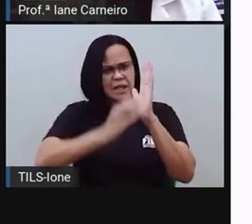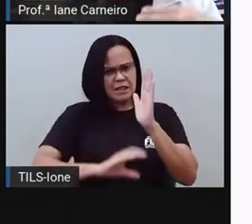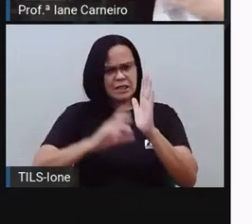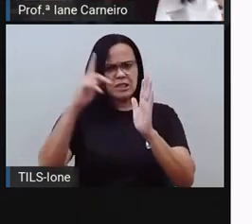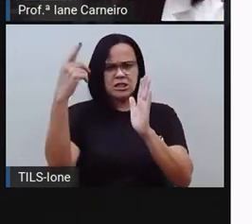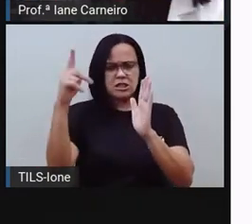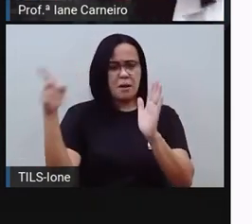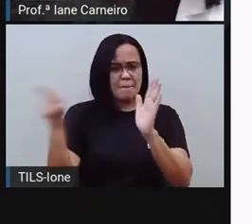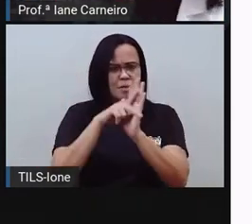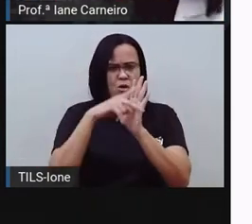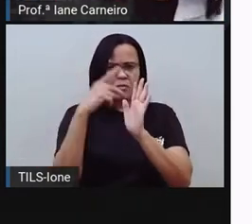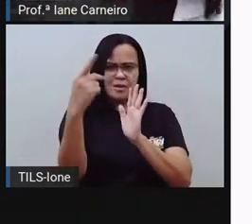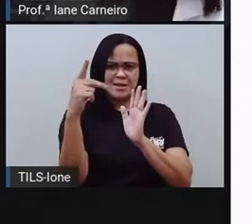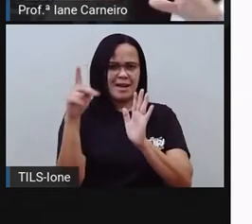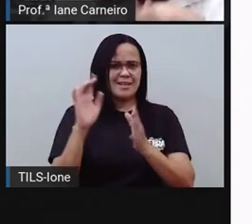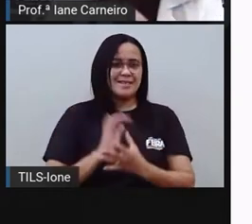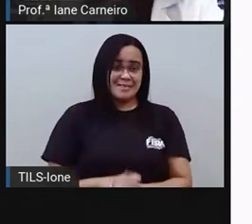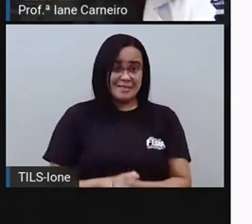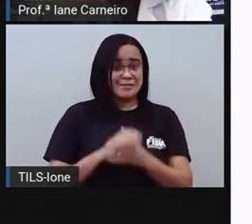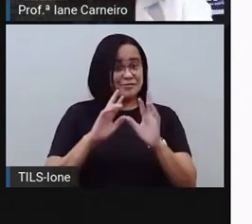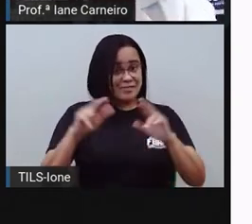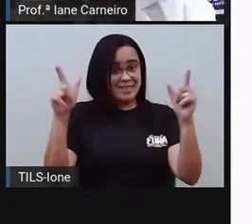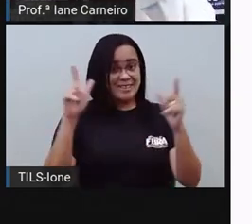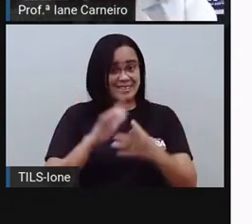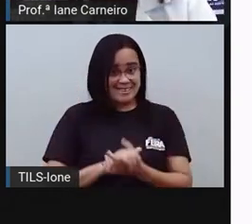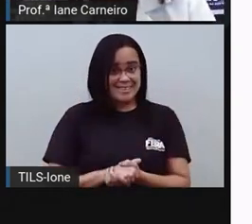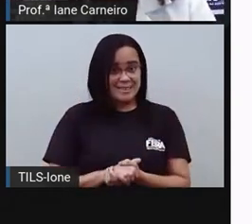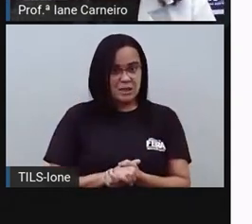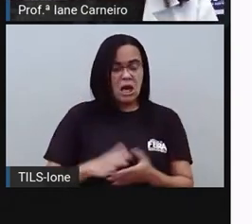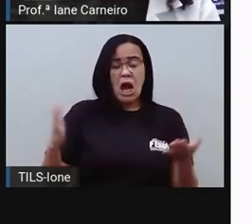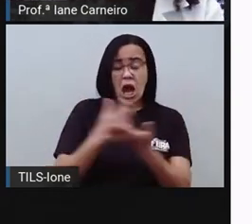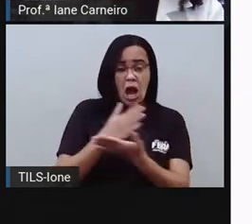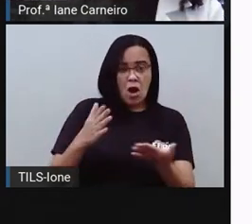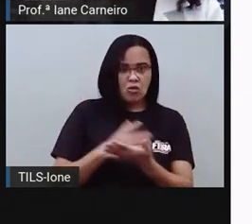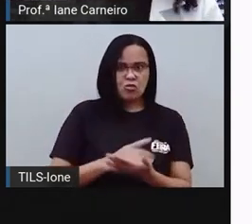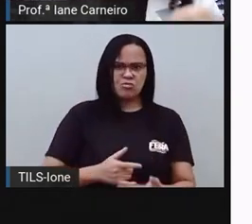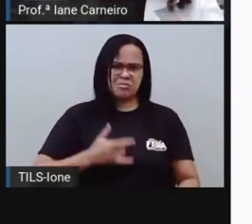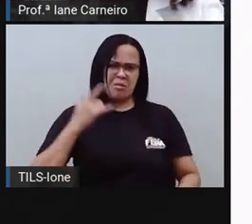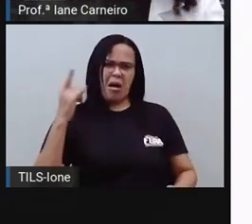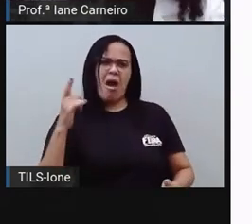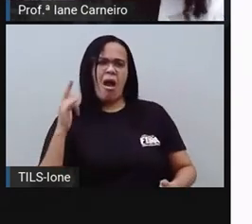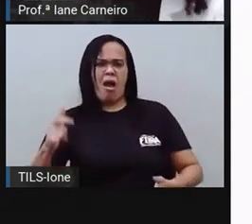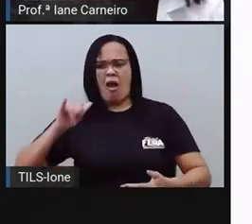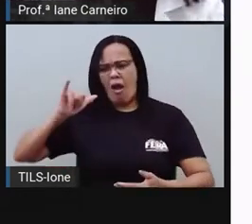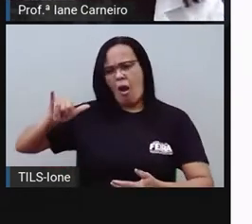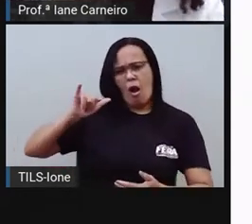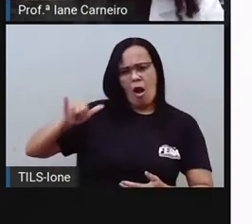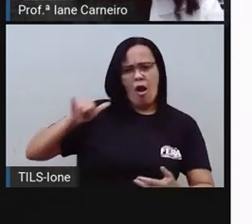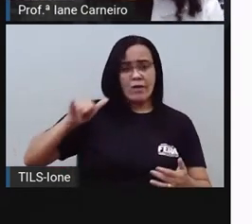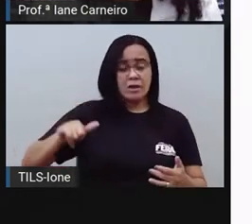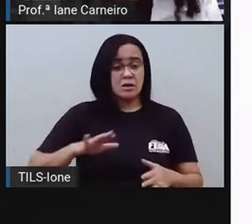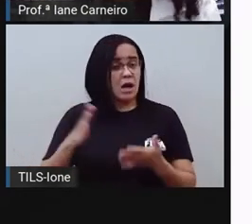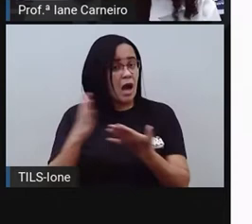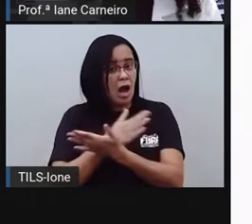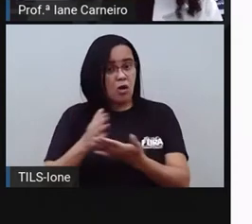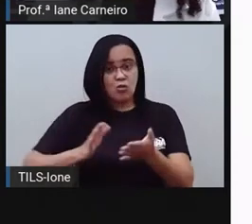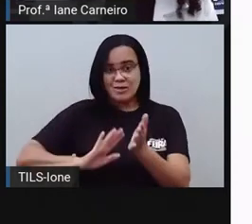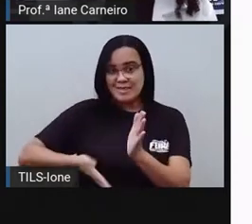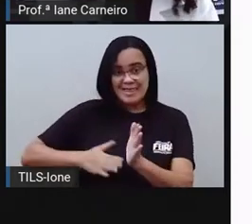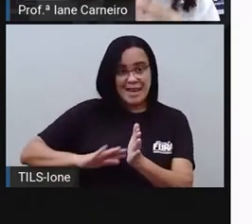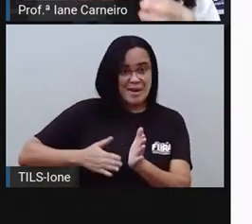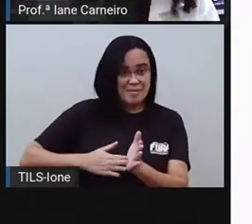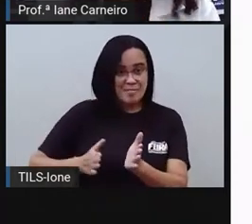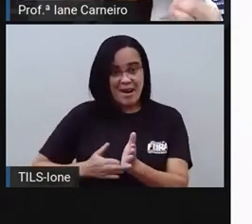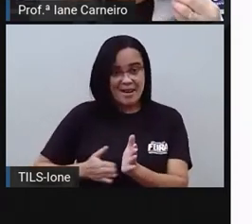Tem uns que gostam de rock, tem outros que gostam de samba, tem uns que gostam de pipoca, tem outros que não gostam de pipoca.